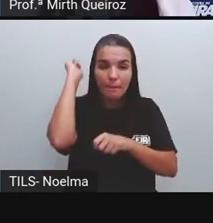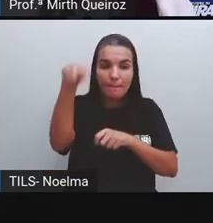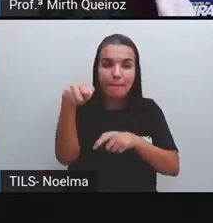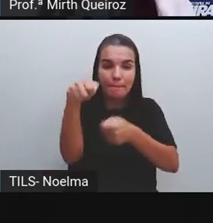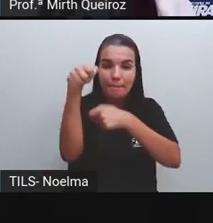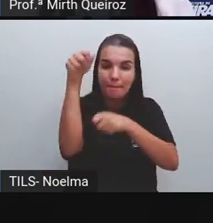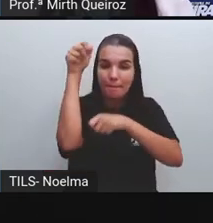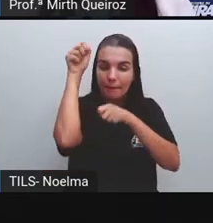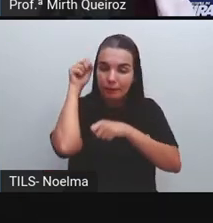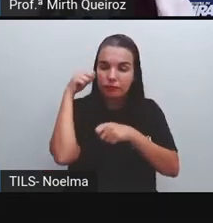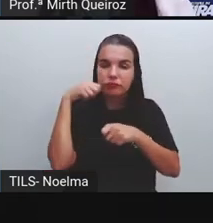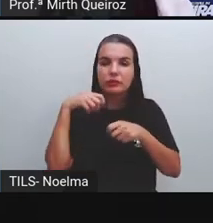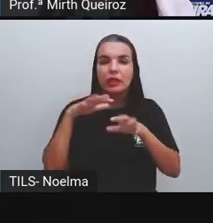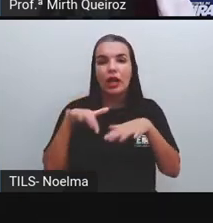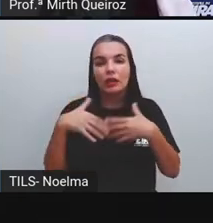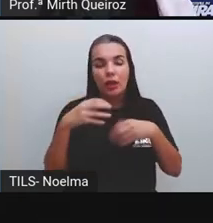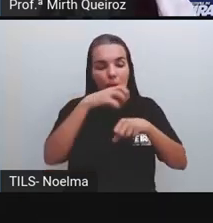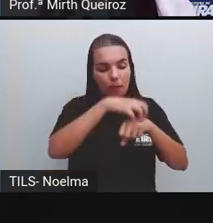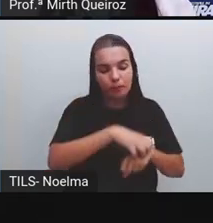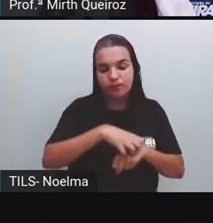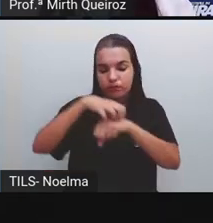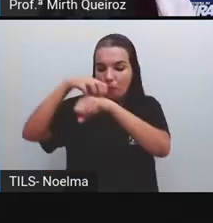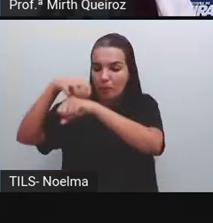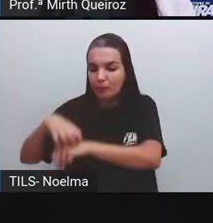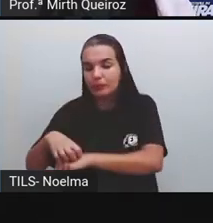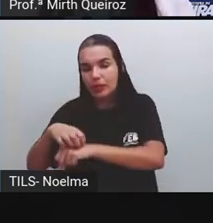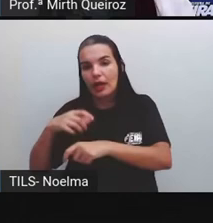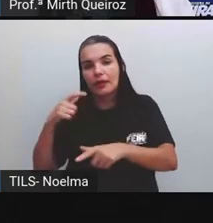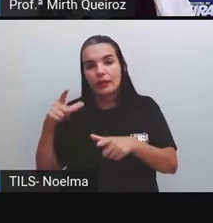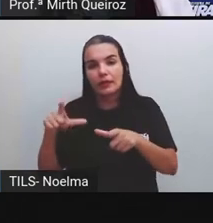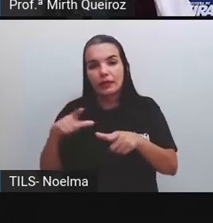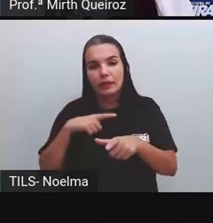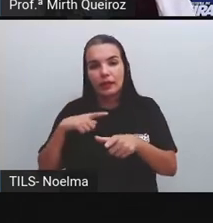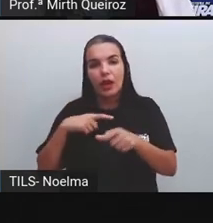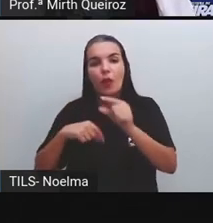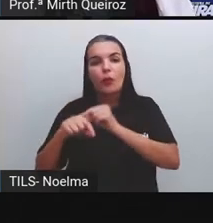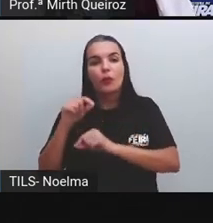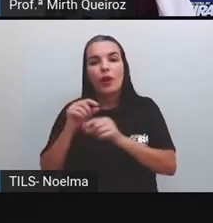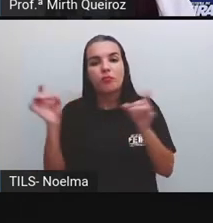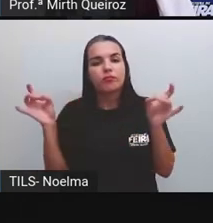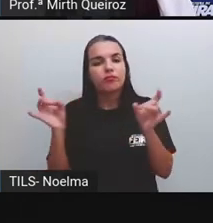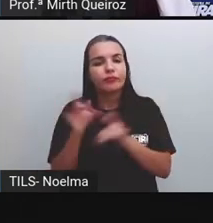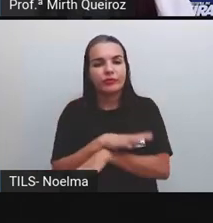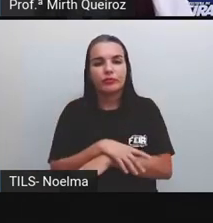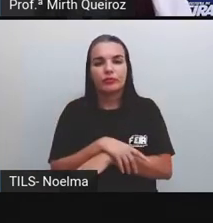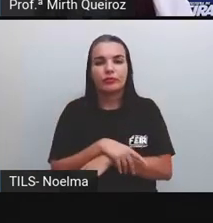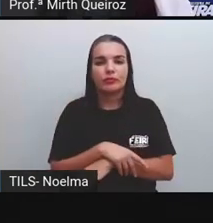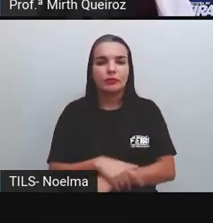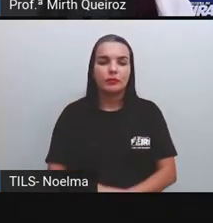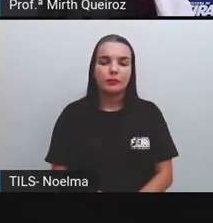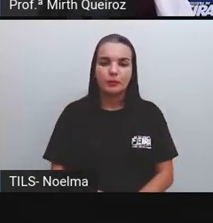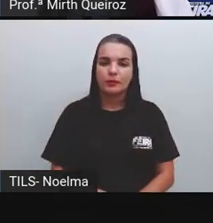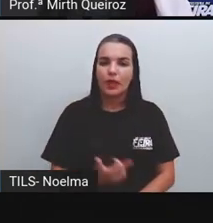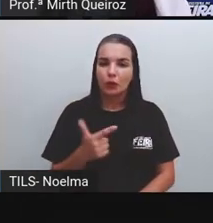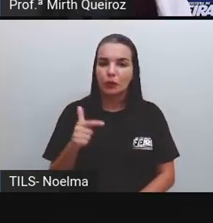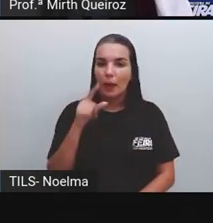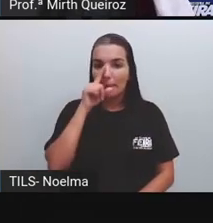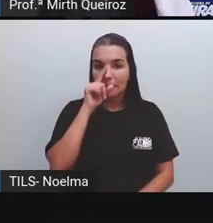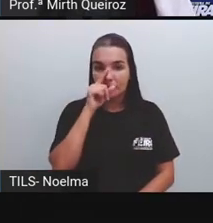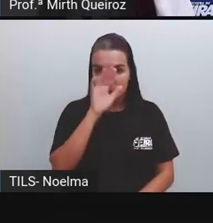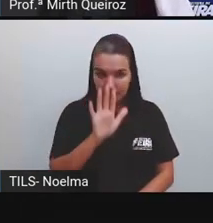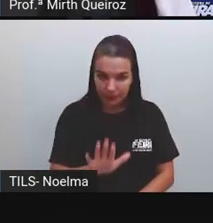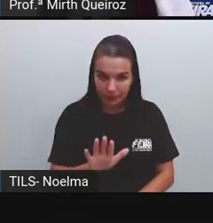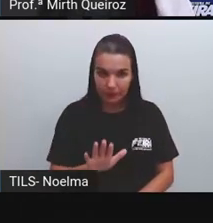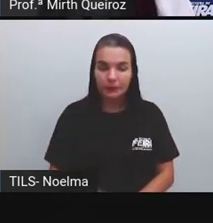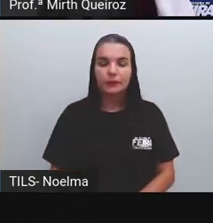quando os recursos se esgotam, não vai causar nenhum tipo aí de prejuízo ao meio